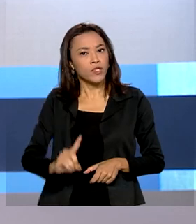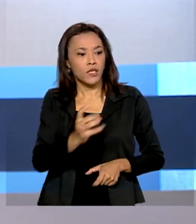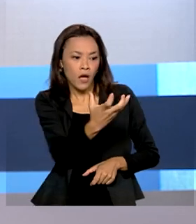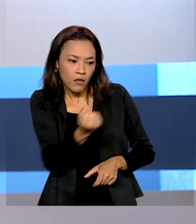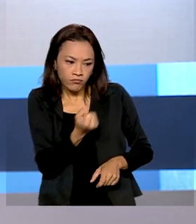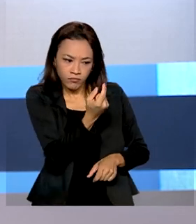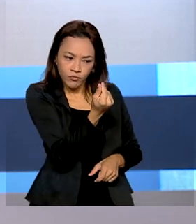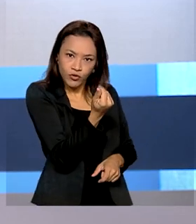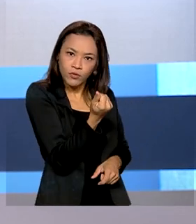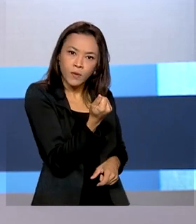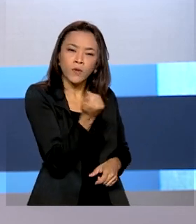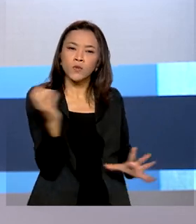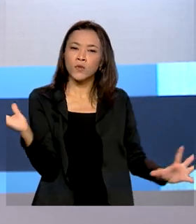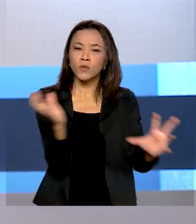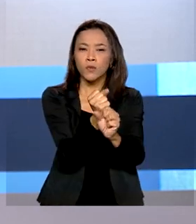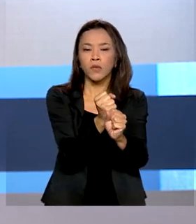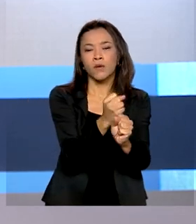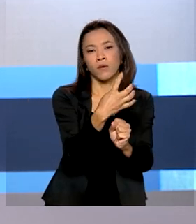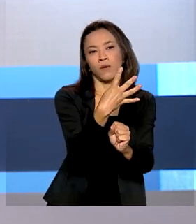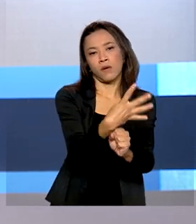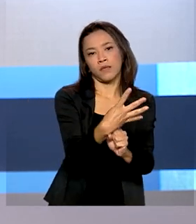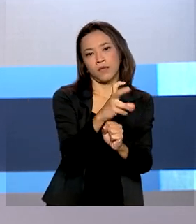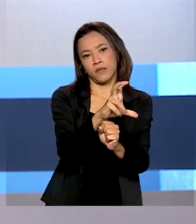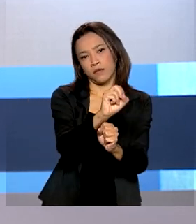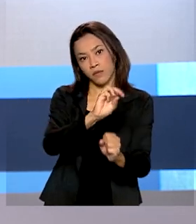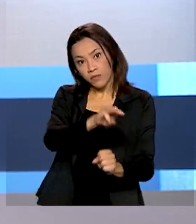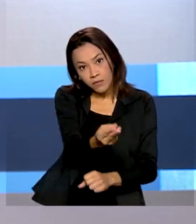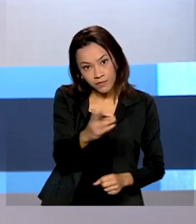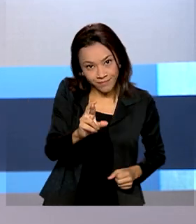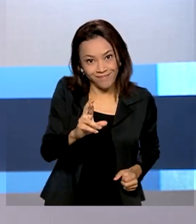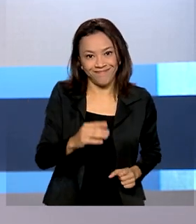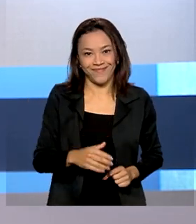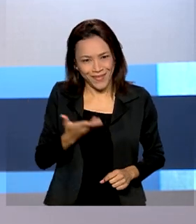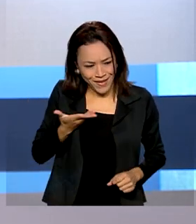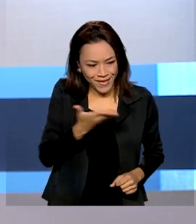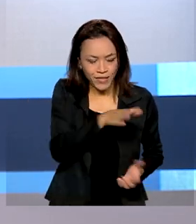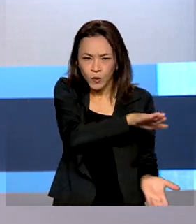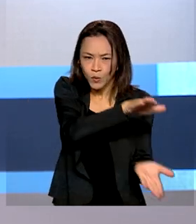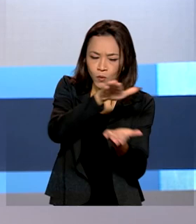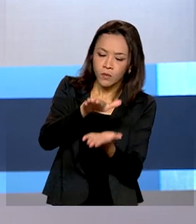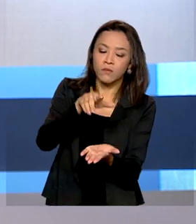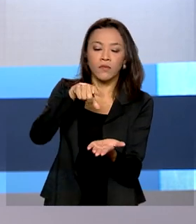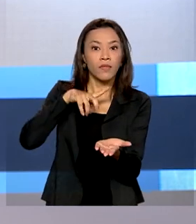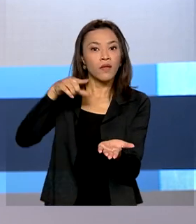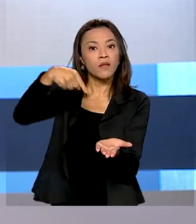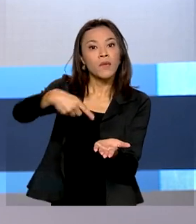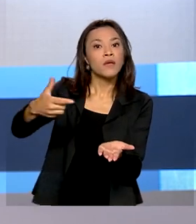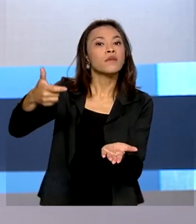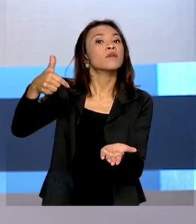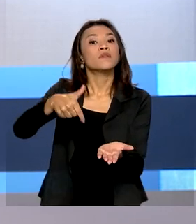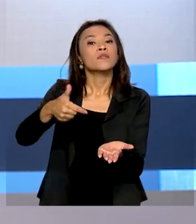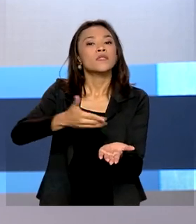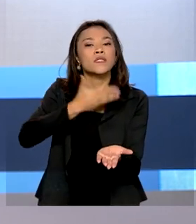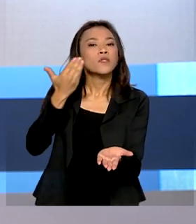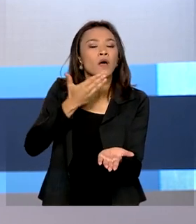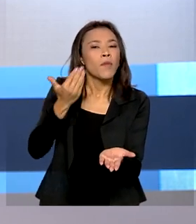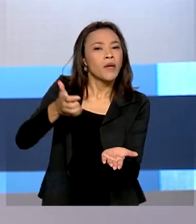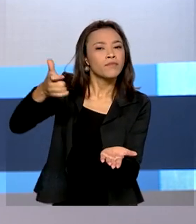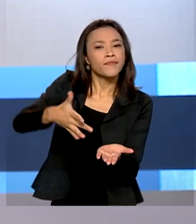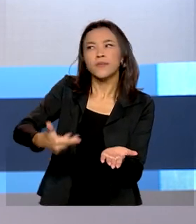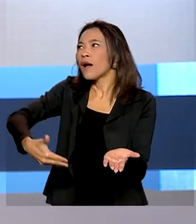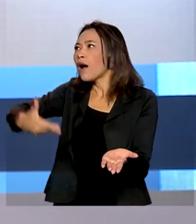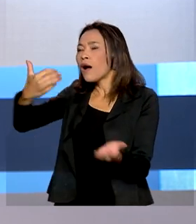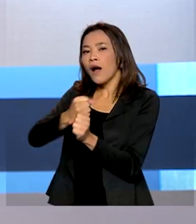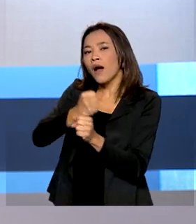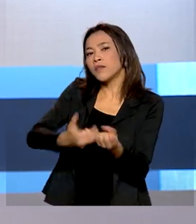pagamento tem valor total de 450 milhões de reais. Esse lote contempla também restituições residuais de exercícios